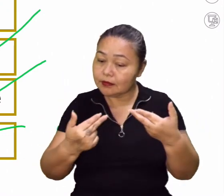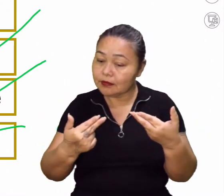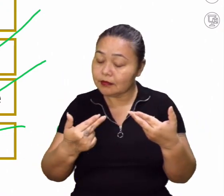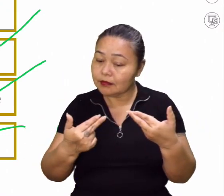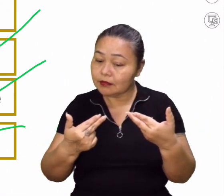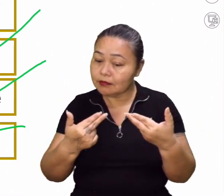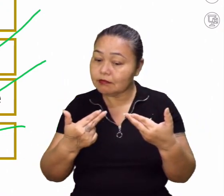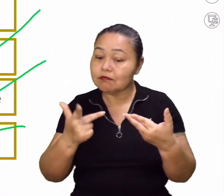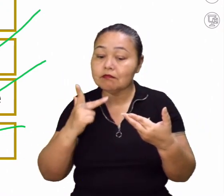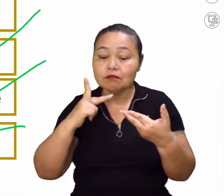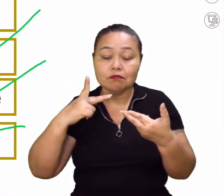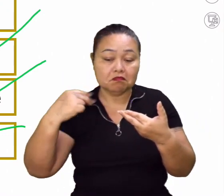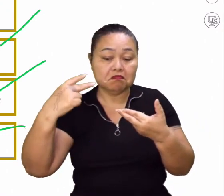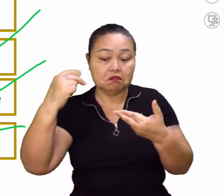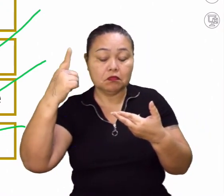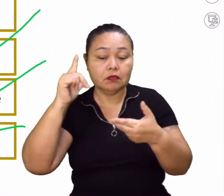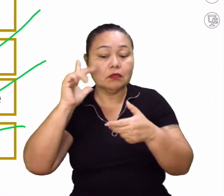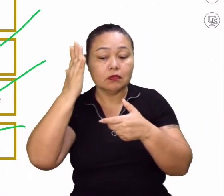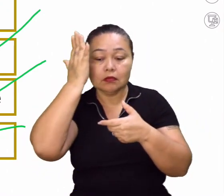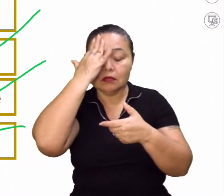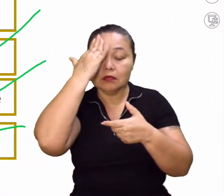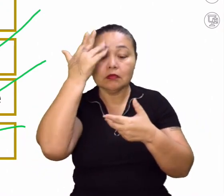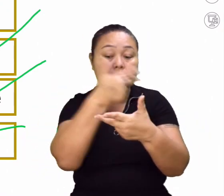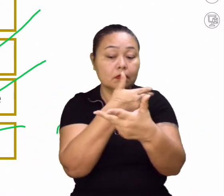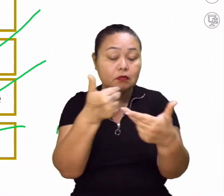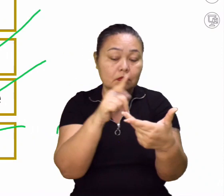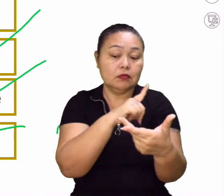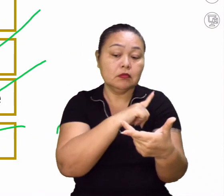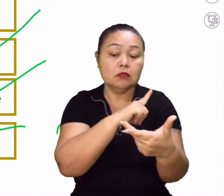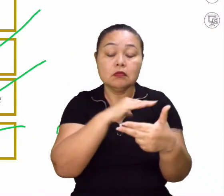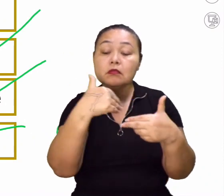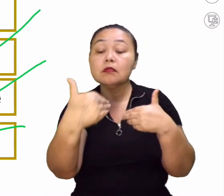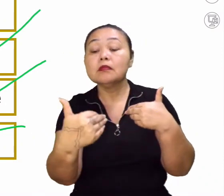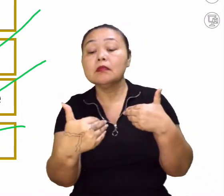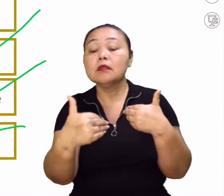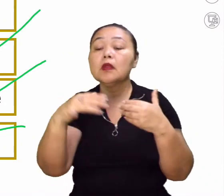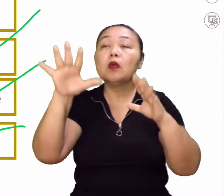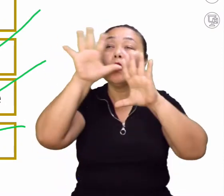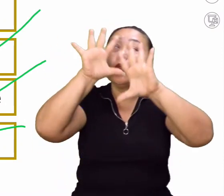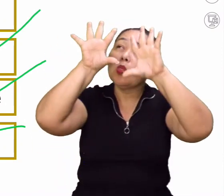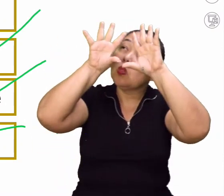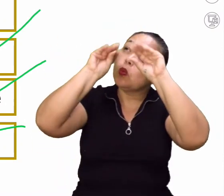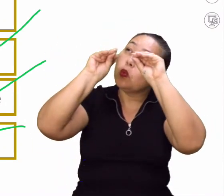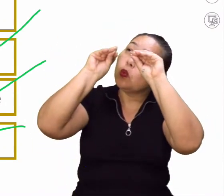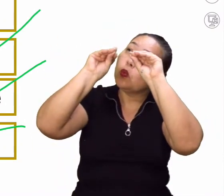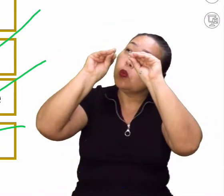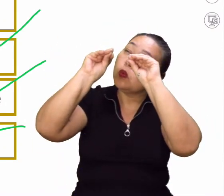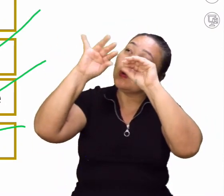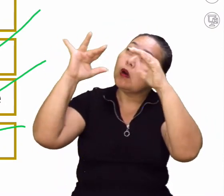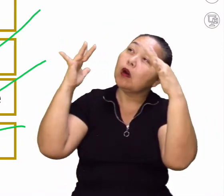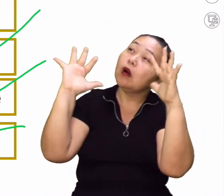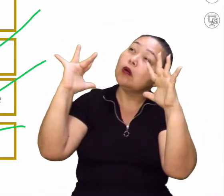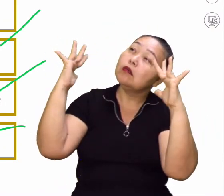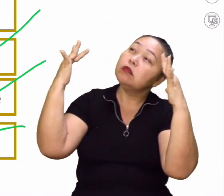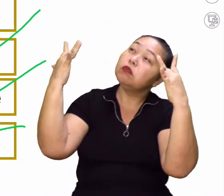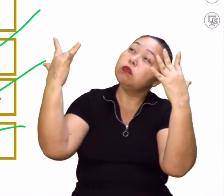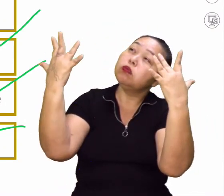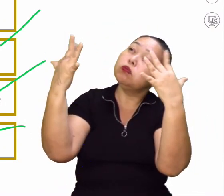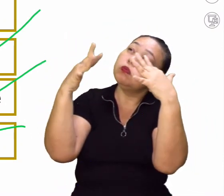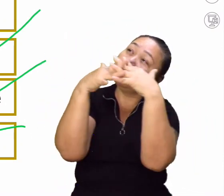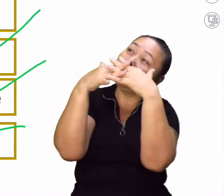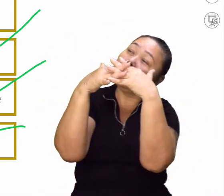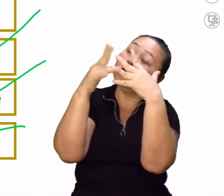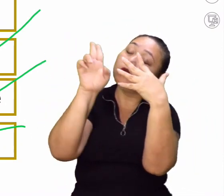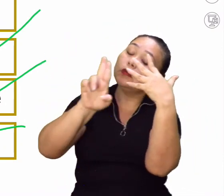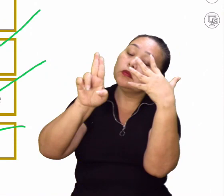que supera obstáculos para se saber alguma coisa que tem ali à frente, por exemplo, de nuvens ou uma floresta. Muito utilizado,